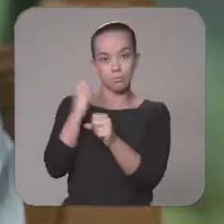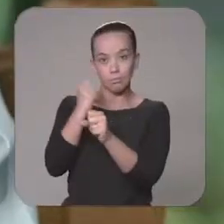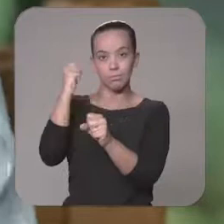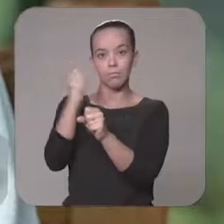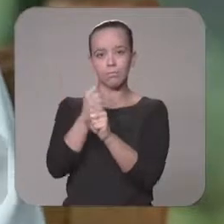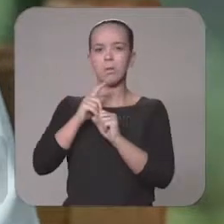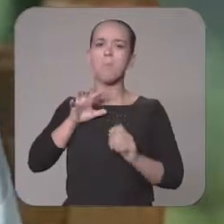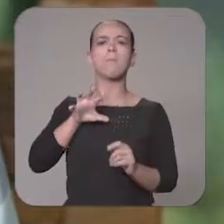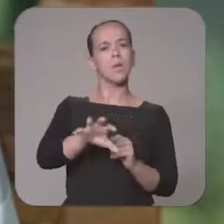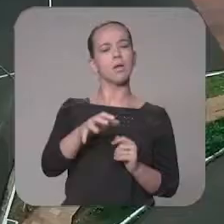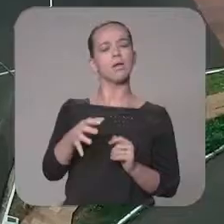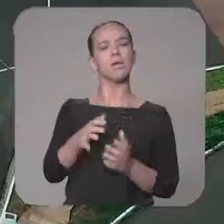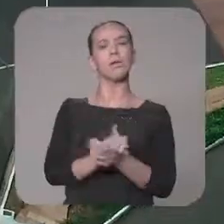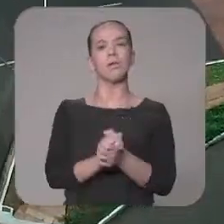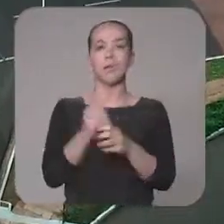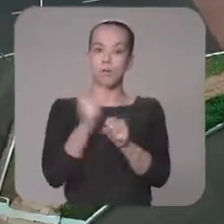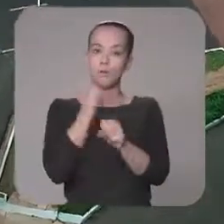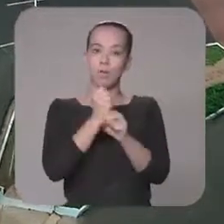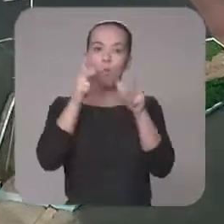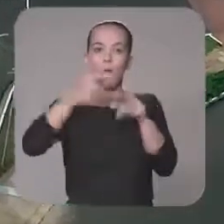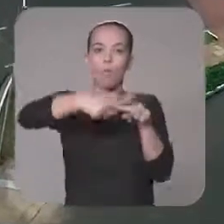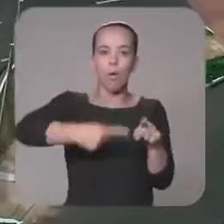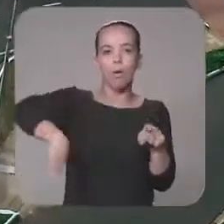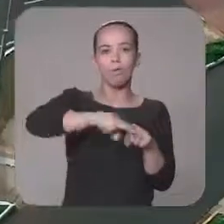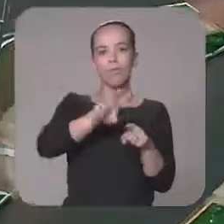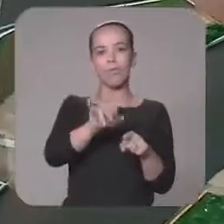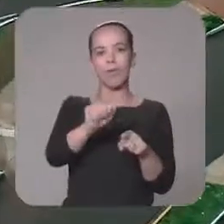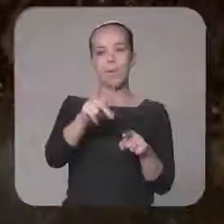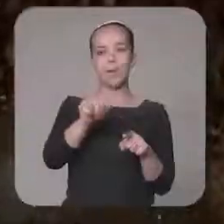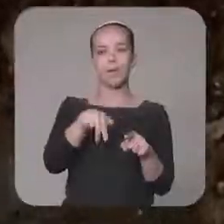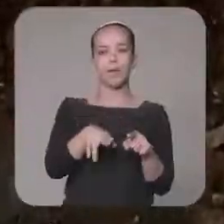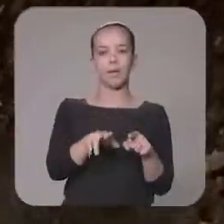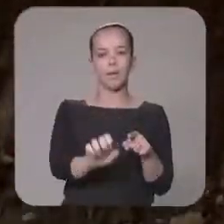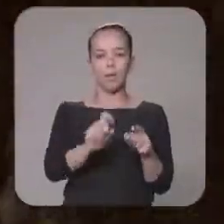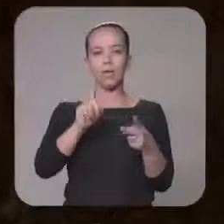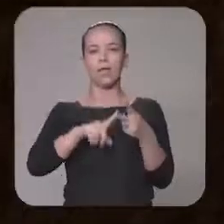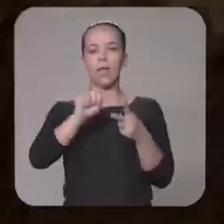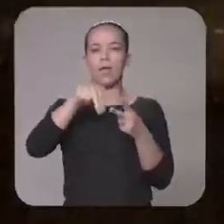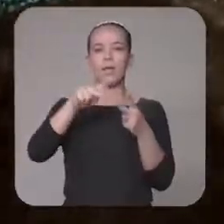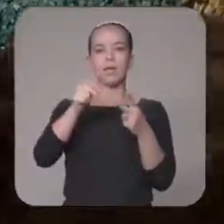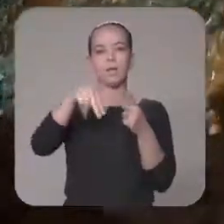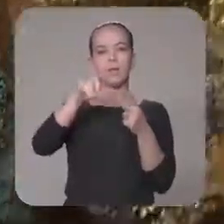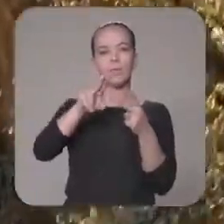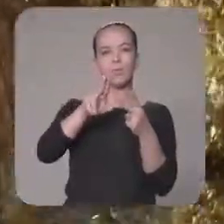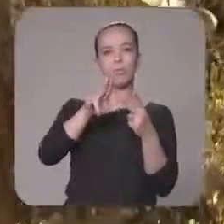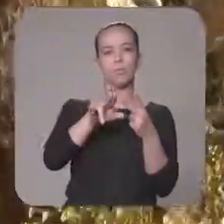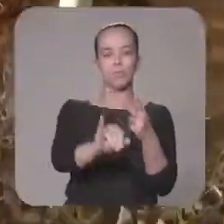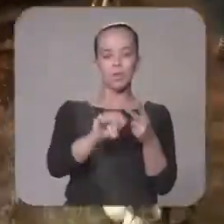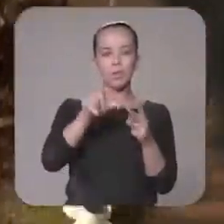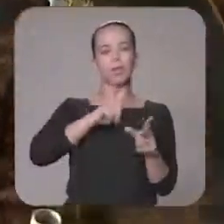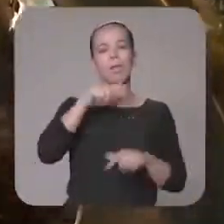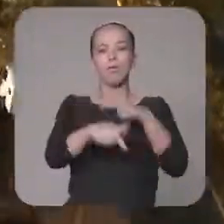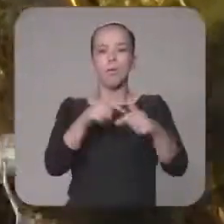Obras emblemáticas. Obras como a rotatória da Via Parque, a Anduizinho, onde nós estamos fazendo um